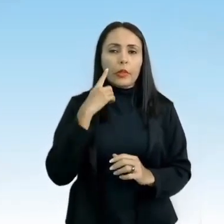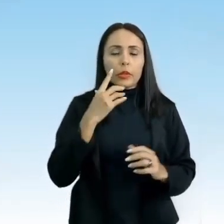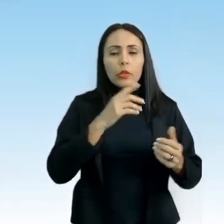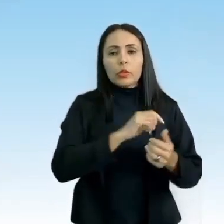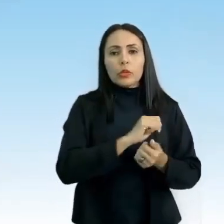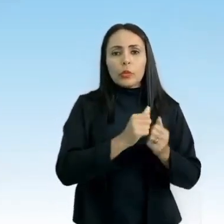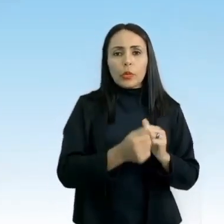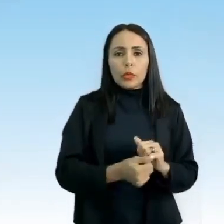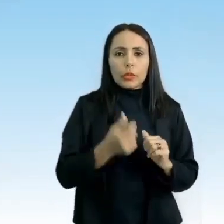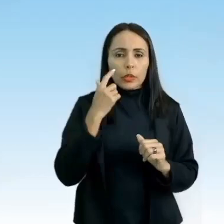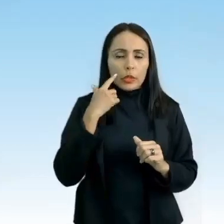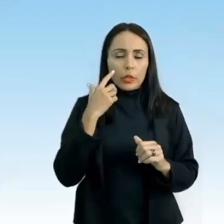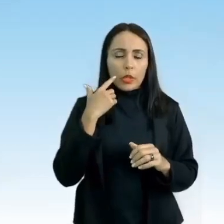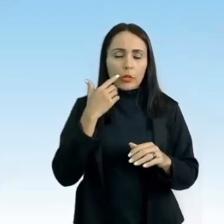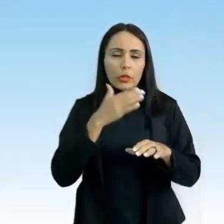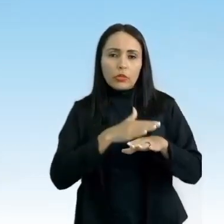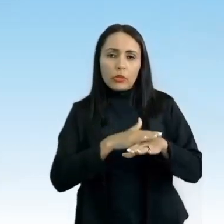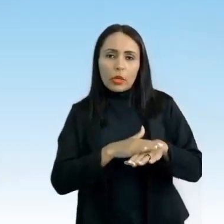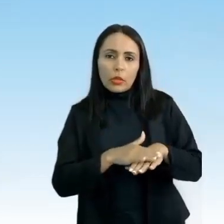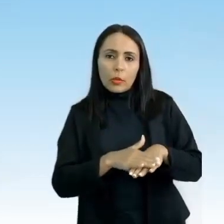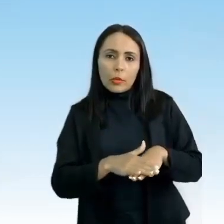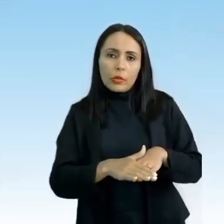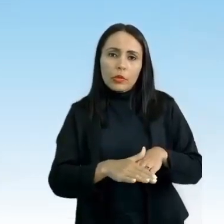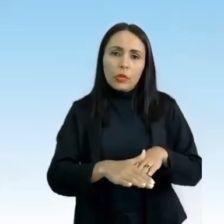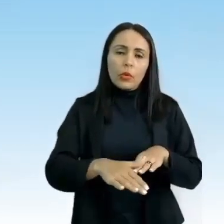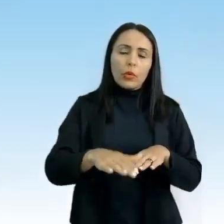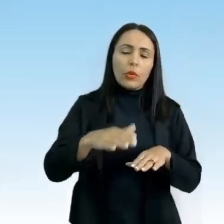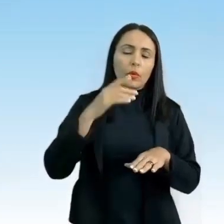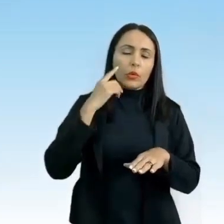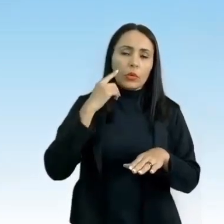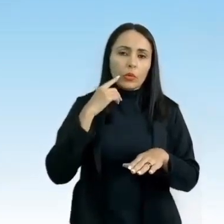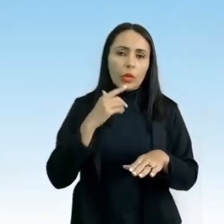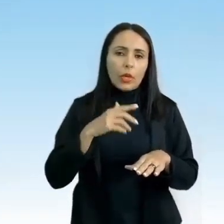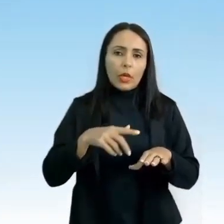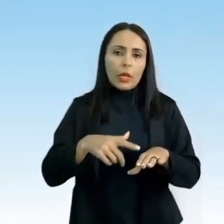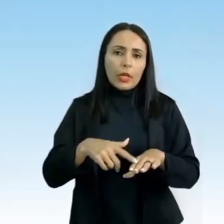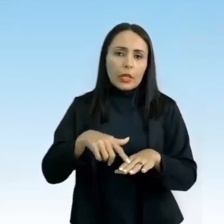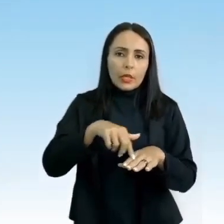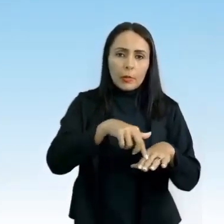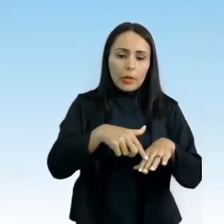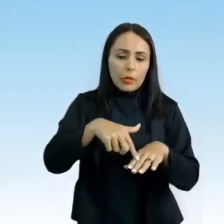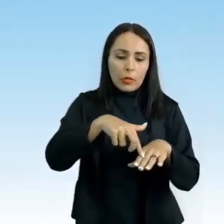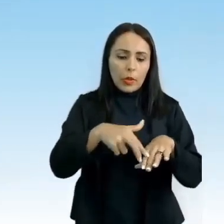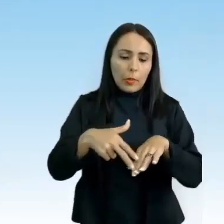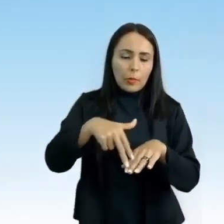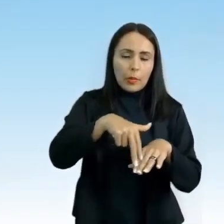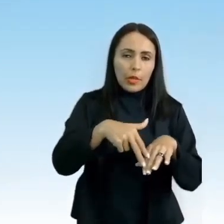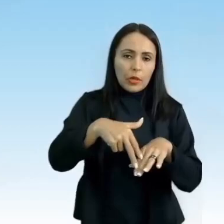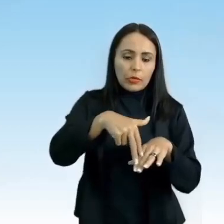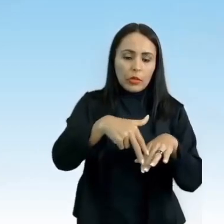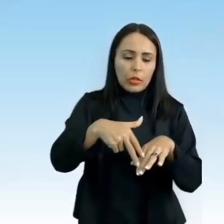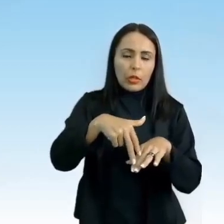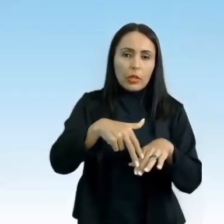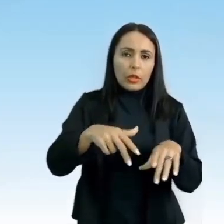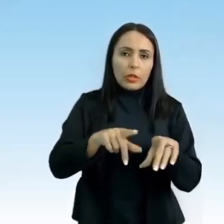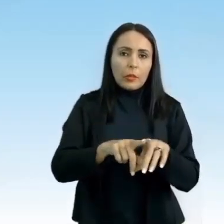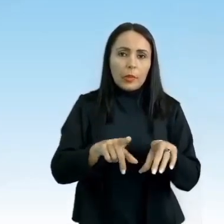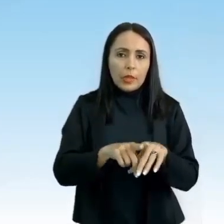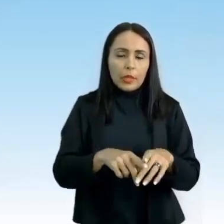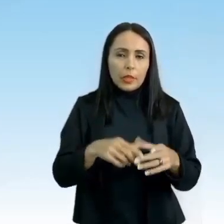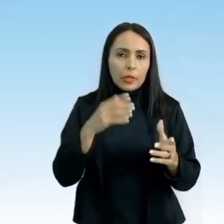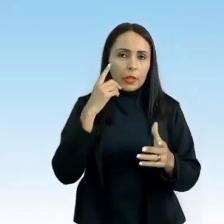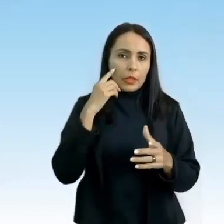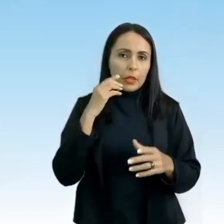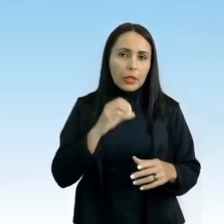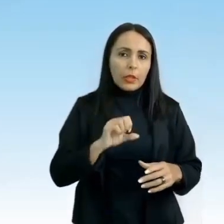consiste em deslizar sobre o solo e obstáculos equilibrando numa prancha chamada também de